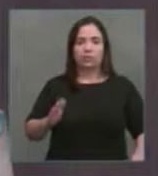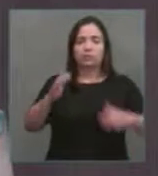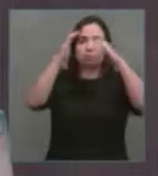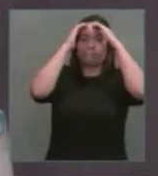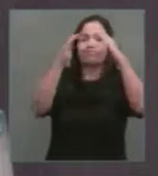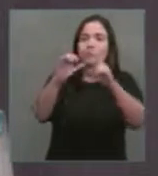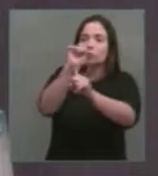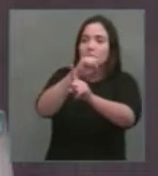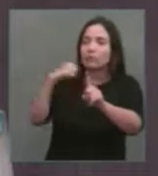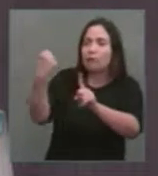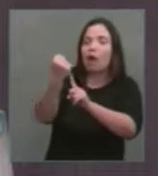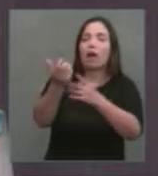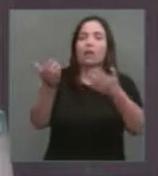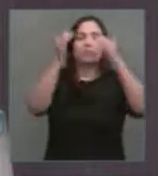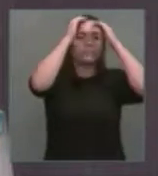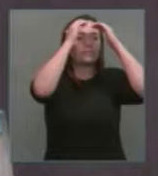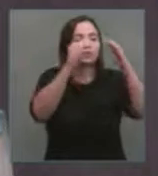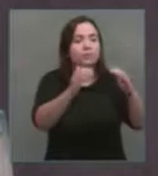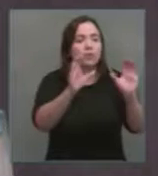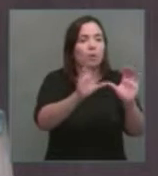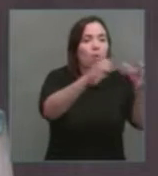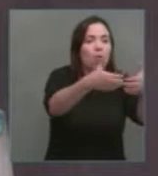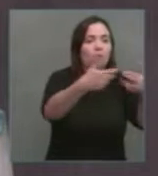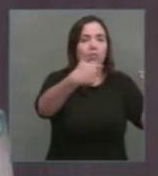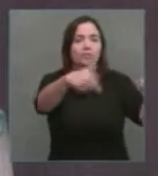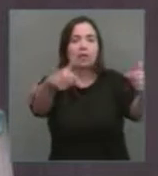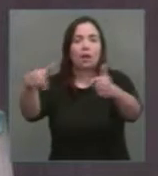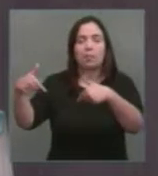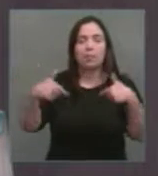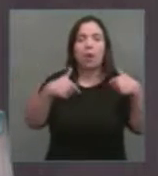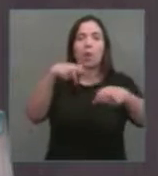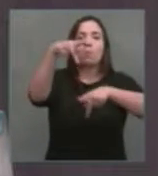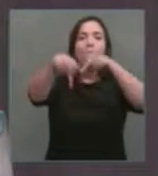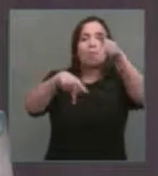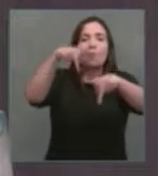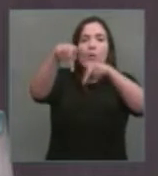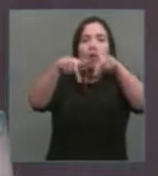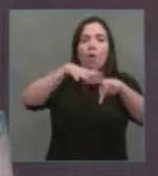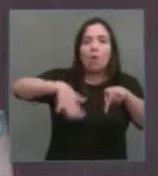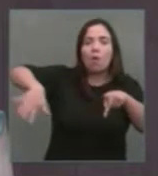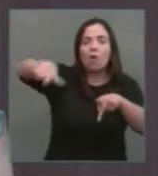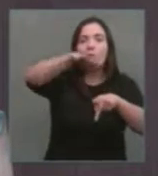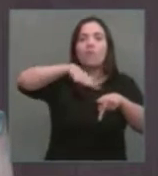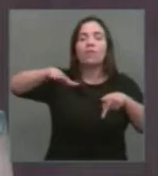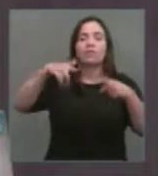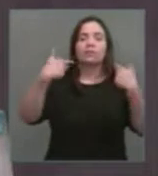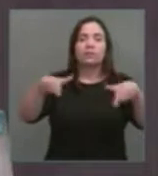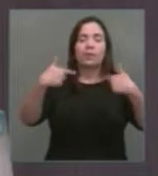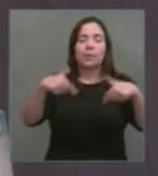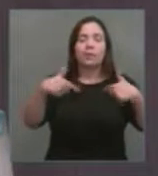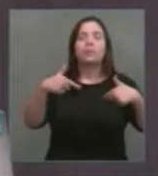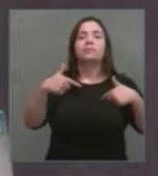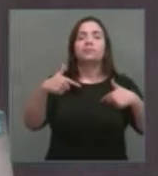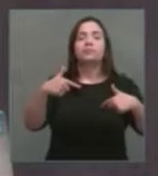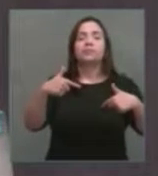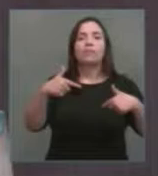trabalhadora, as classes trabalhadoras, o povo que vive do seu trabalho, com força